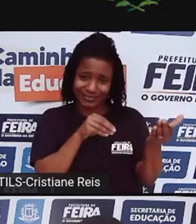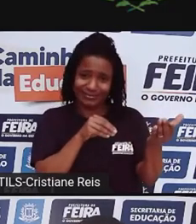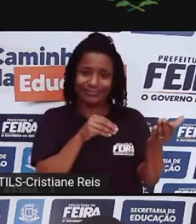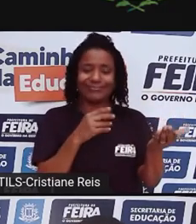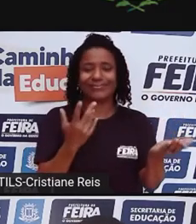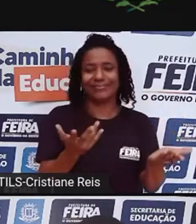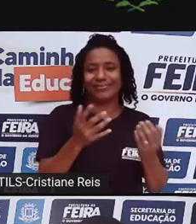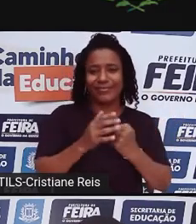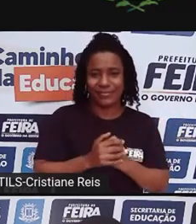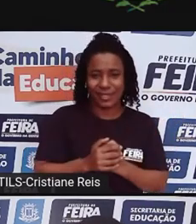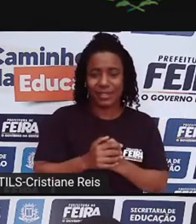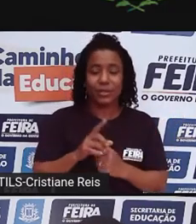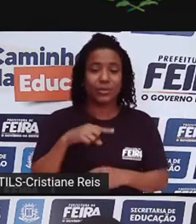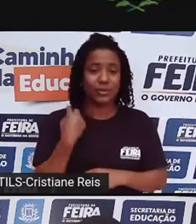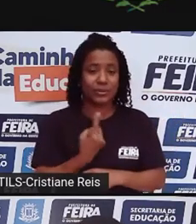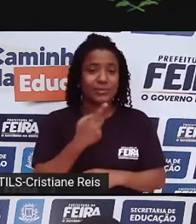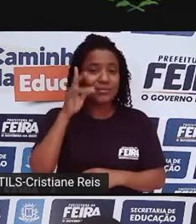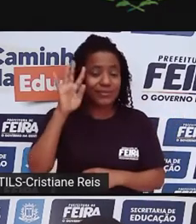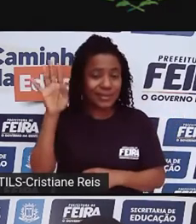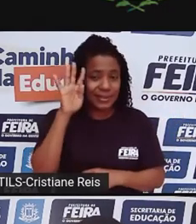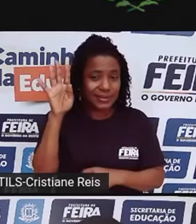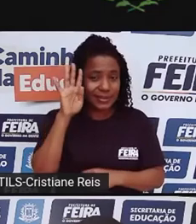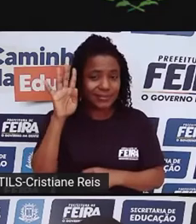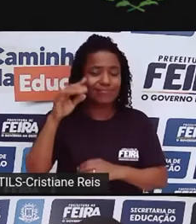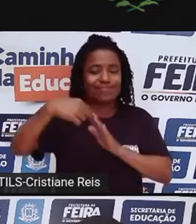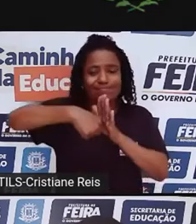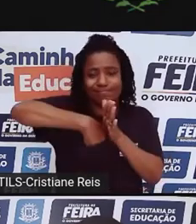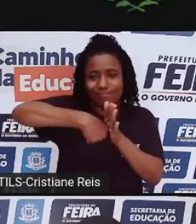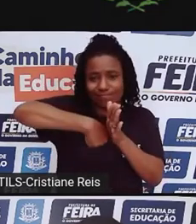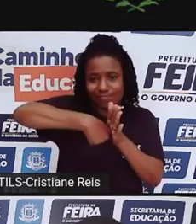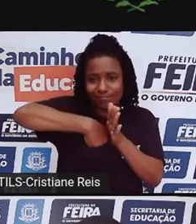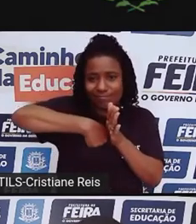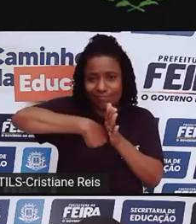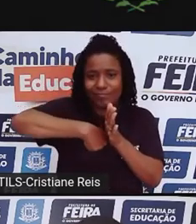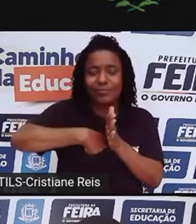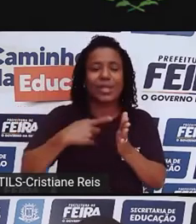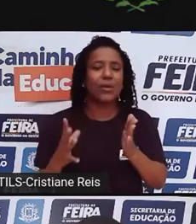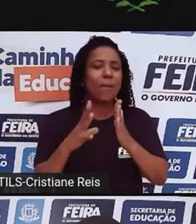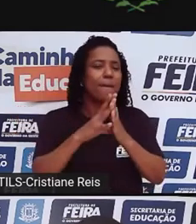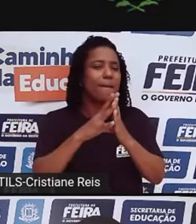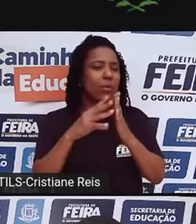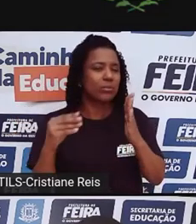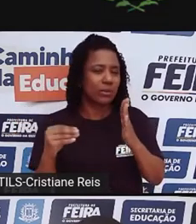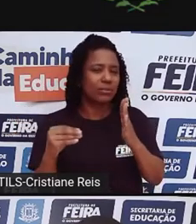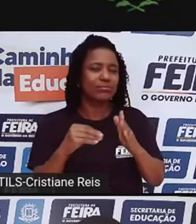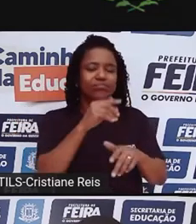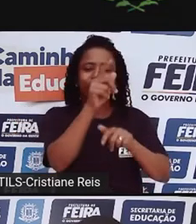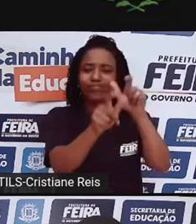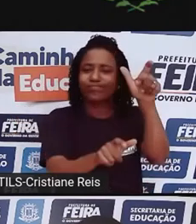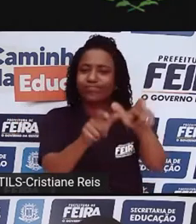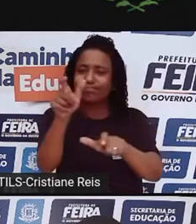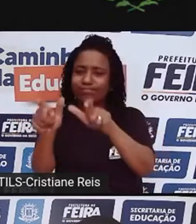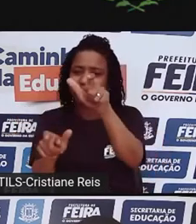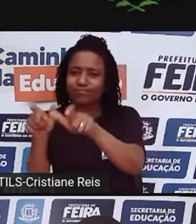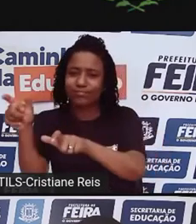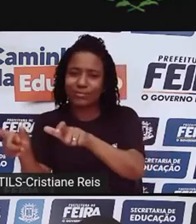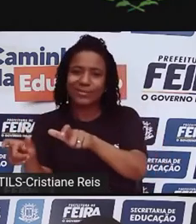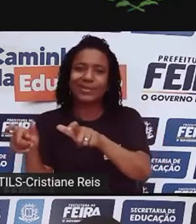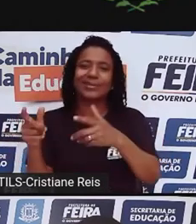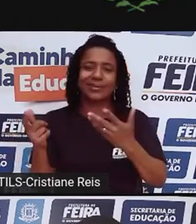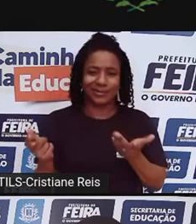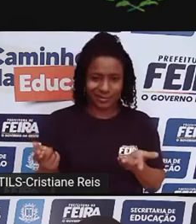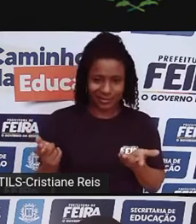decolonialidade na nossa vida é também se questionar quais os modelos de existência eu tenho buscado para a minha